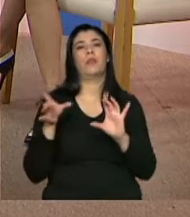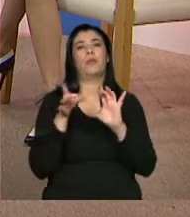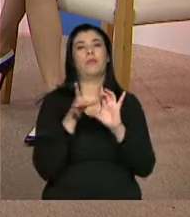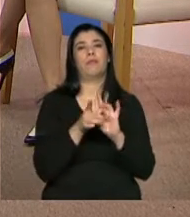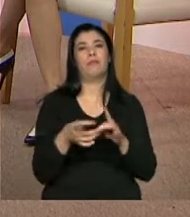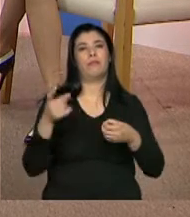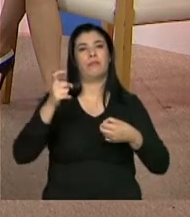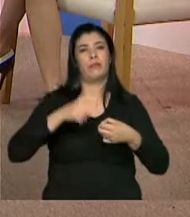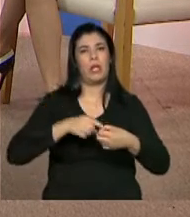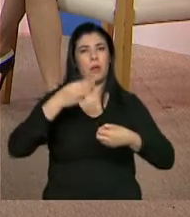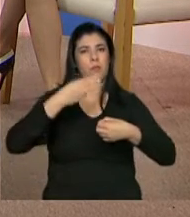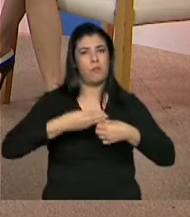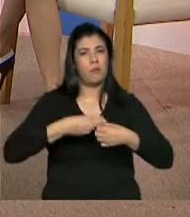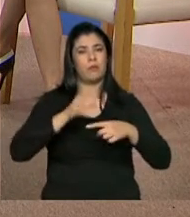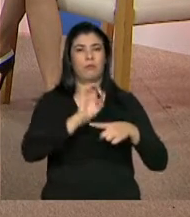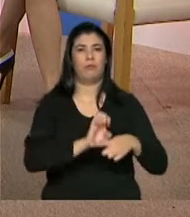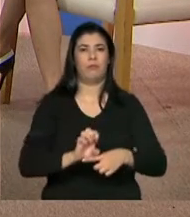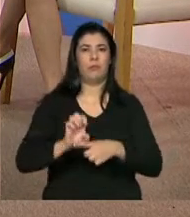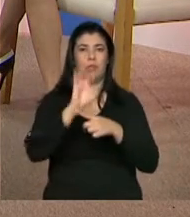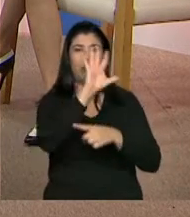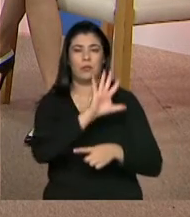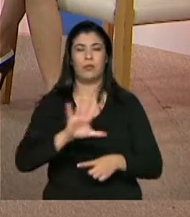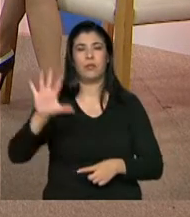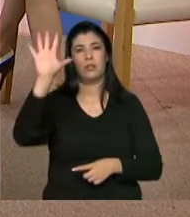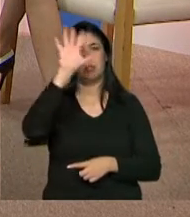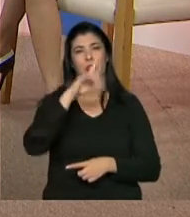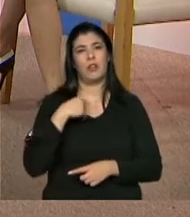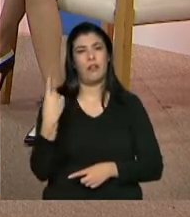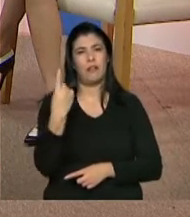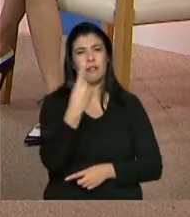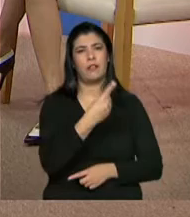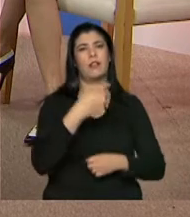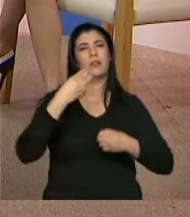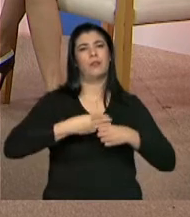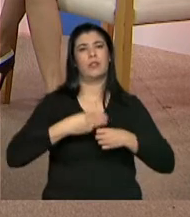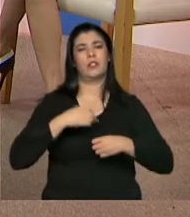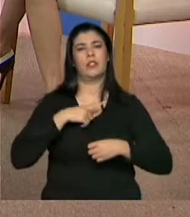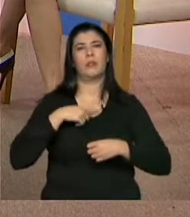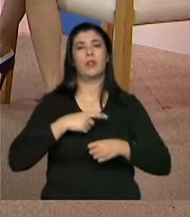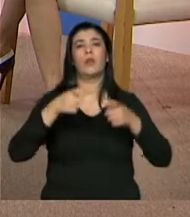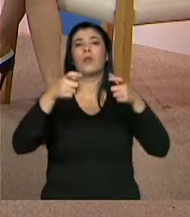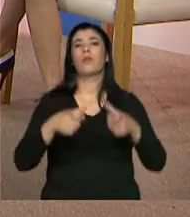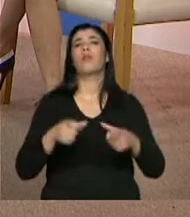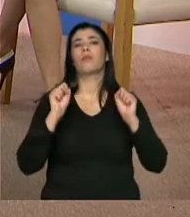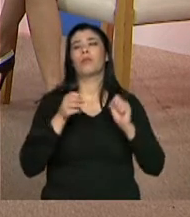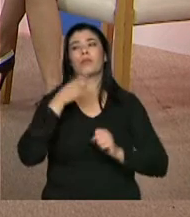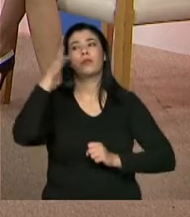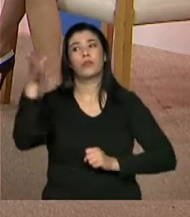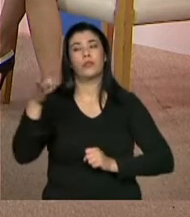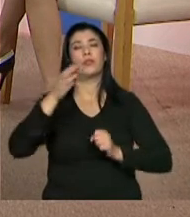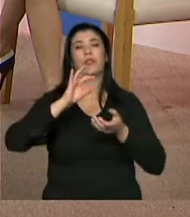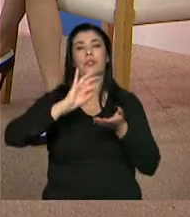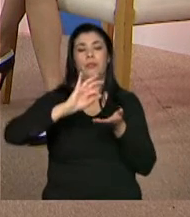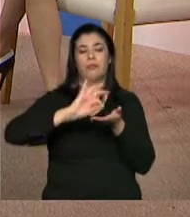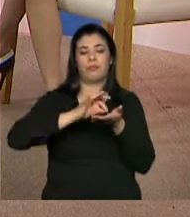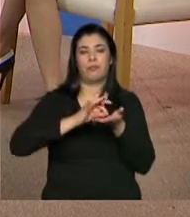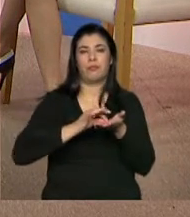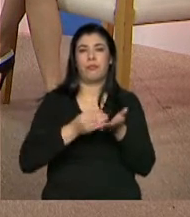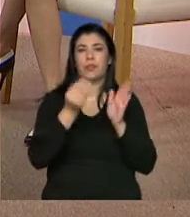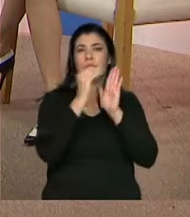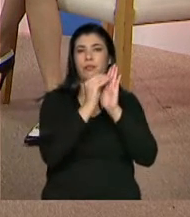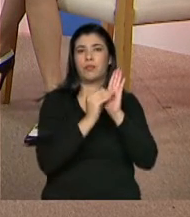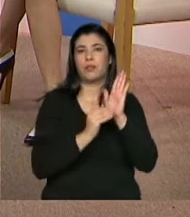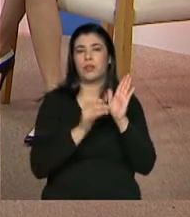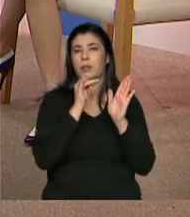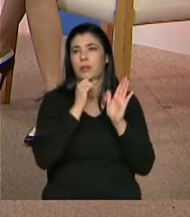os municípios brasileiros têm um posto de cadastramento, de atendimento a essa população, pelo menos um, vários, por São Paulo vai